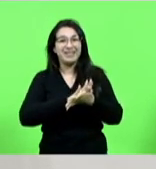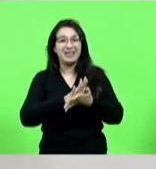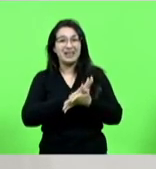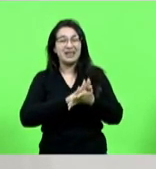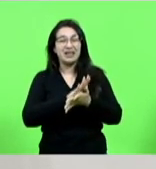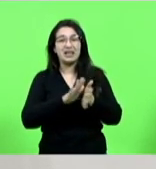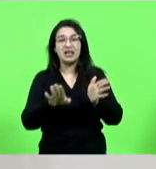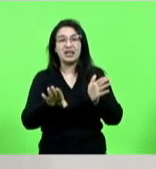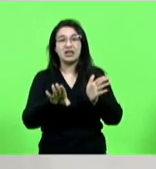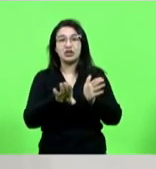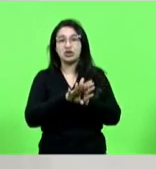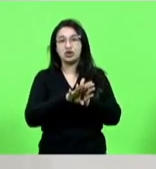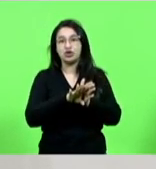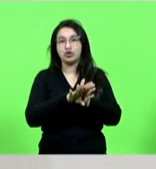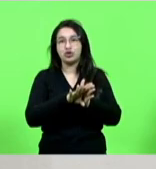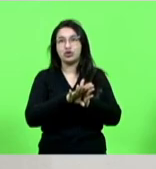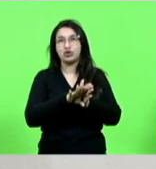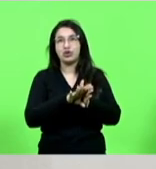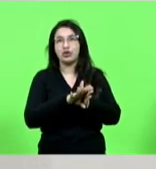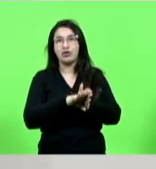tutelar a minha